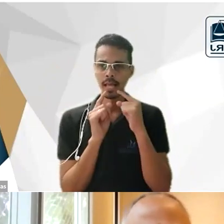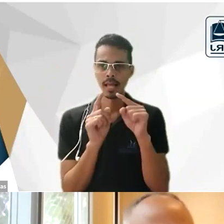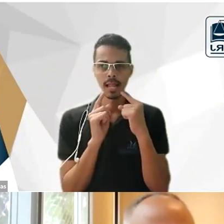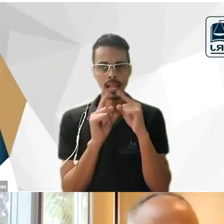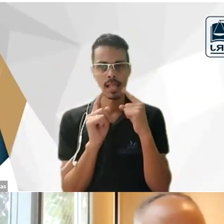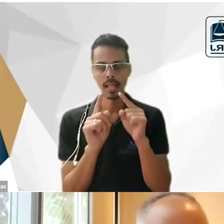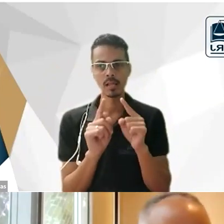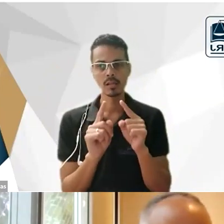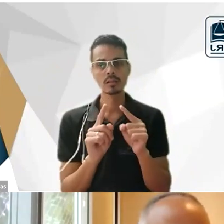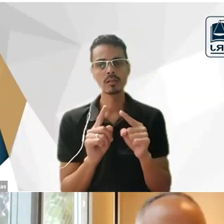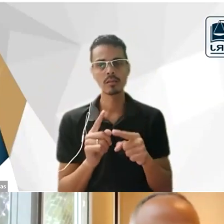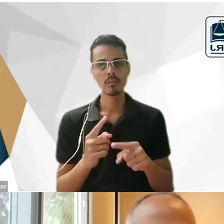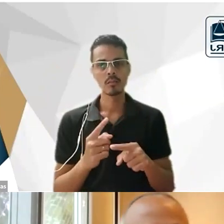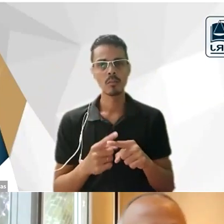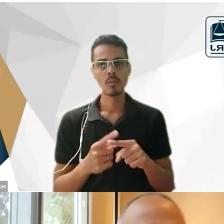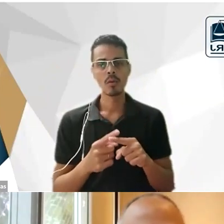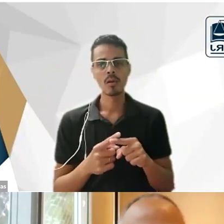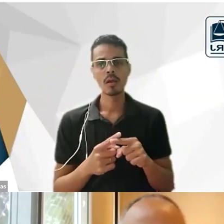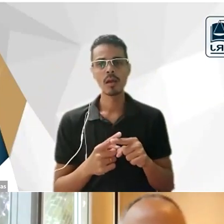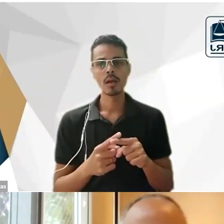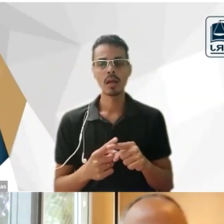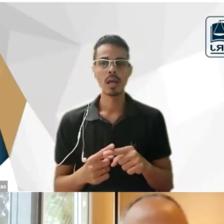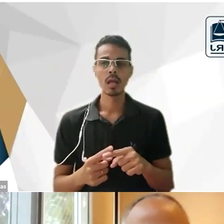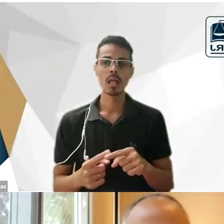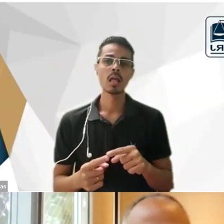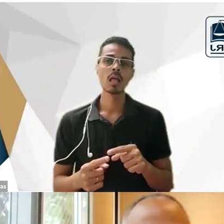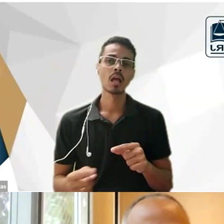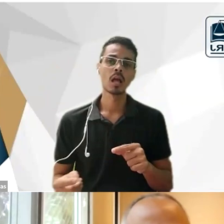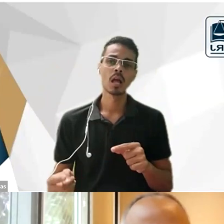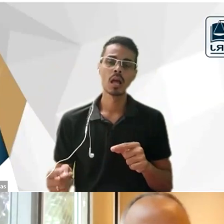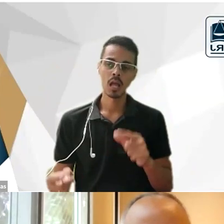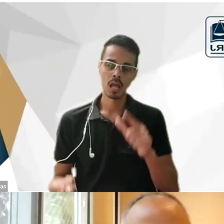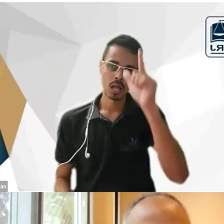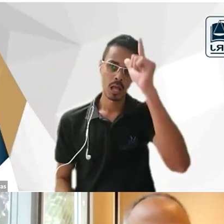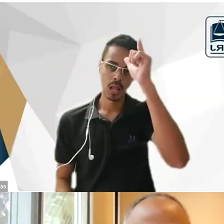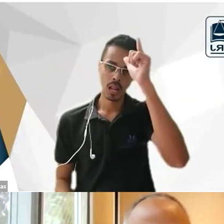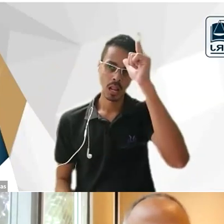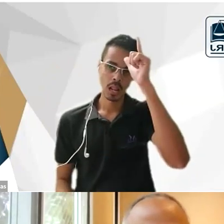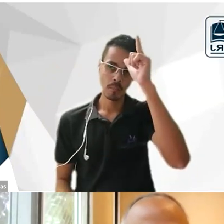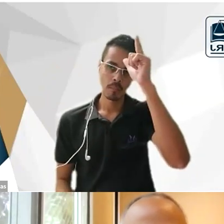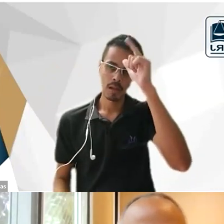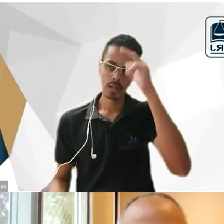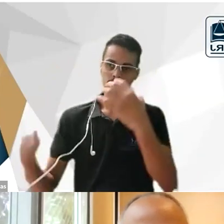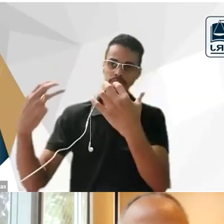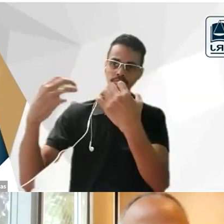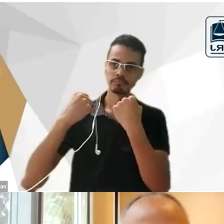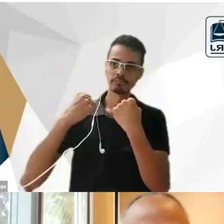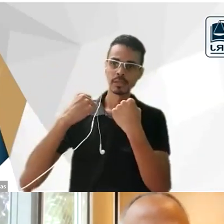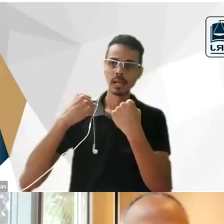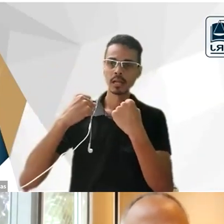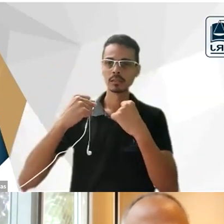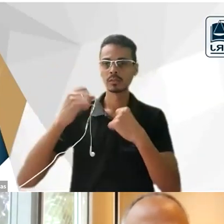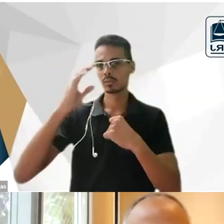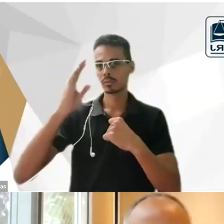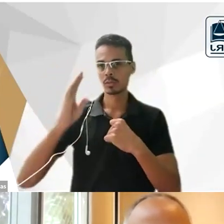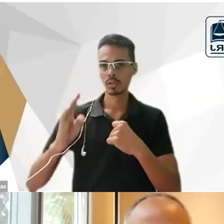que alguém propôs uma colonização alemã que seria perfeita para o Brasil para que o Brasil tivesse aí um